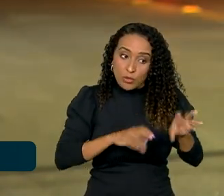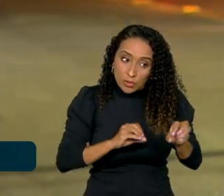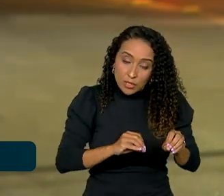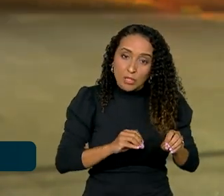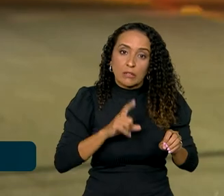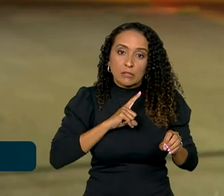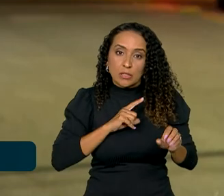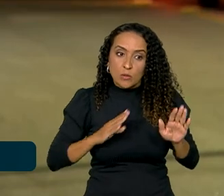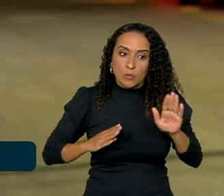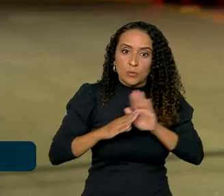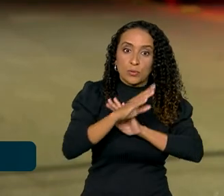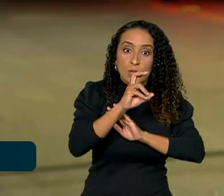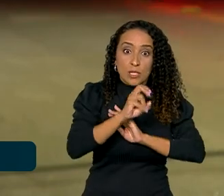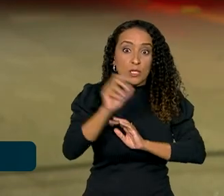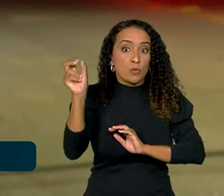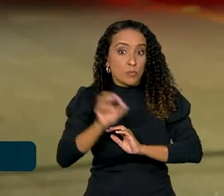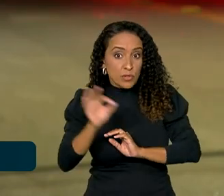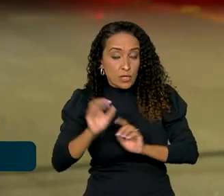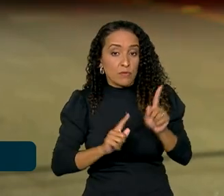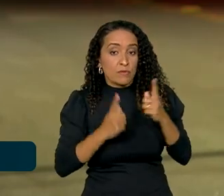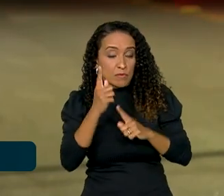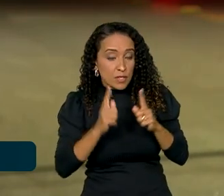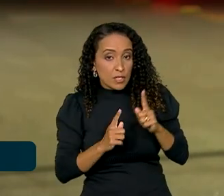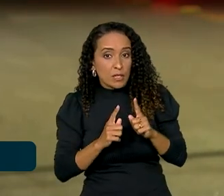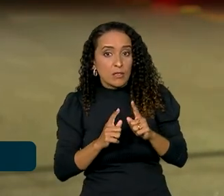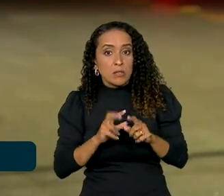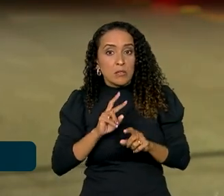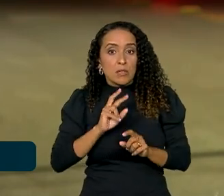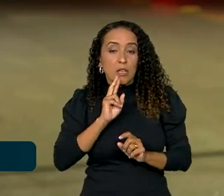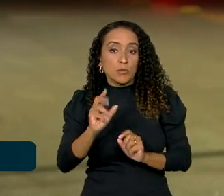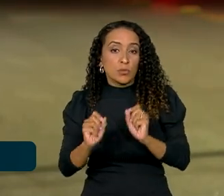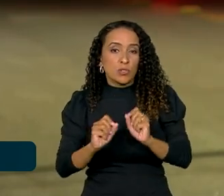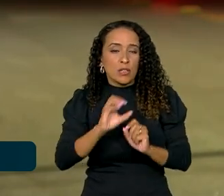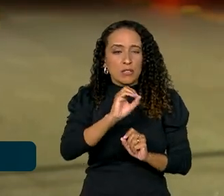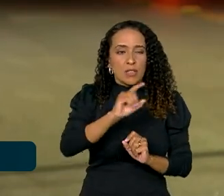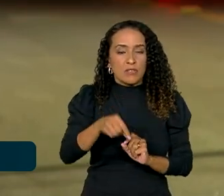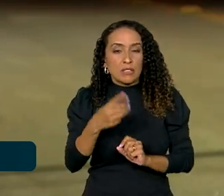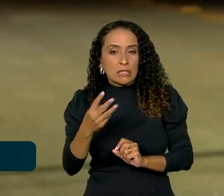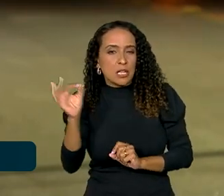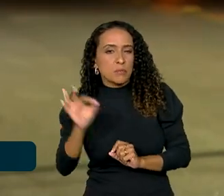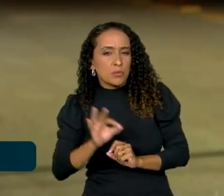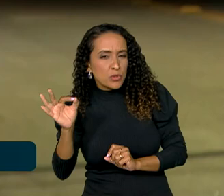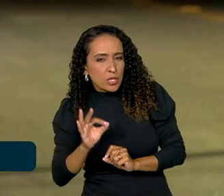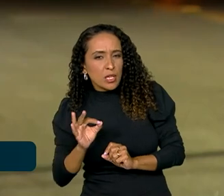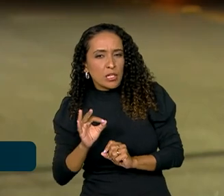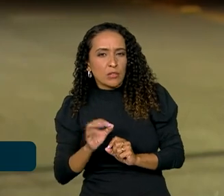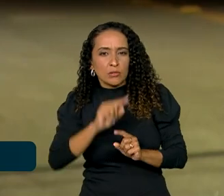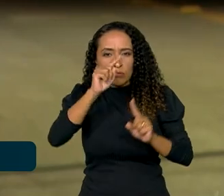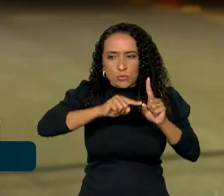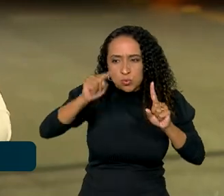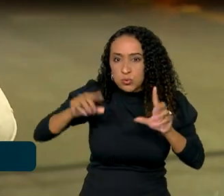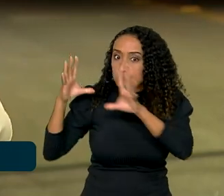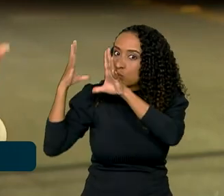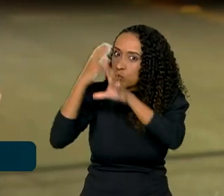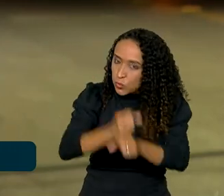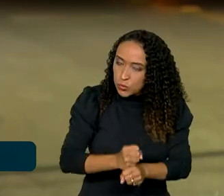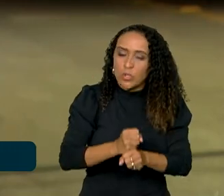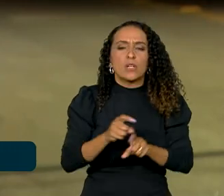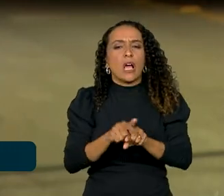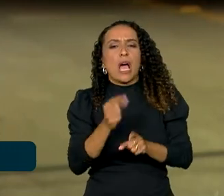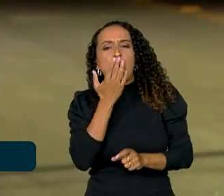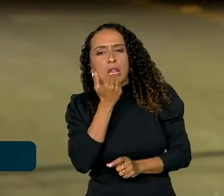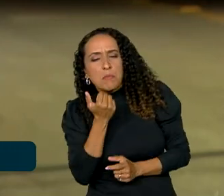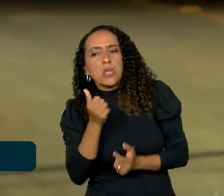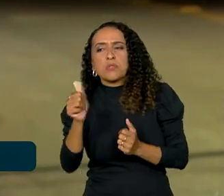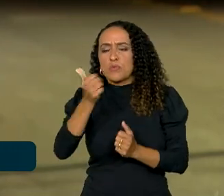teve uma alta de 5% em fevereiro. E ele responde aí para o 0,3 ponto percentual desse índice como um todo. Alimentos e